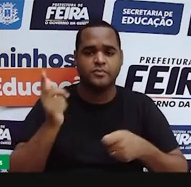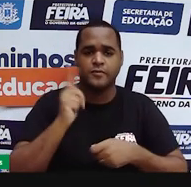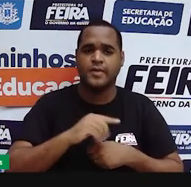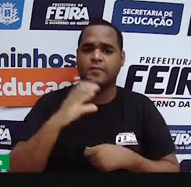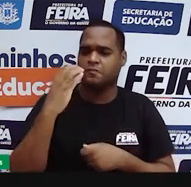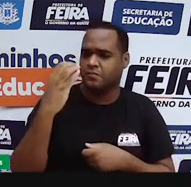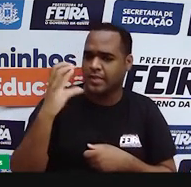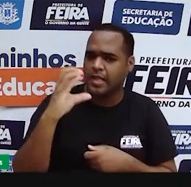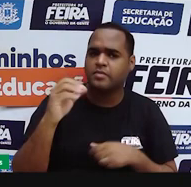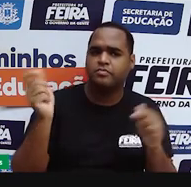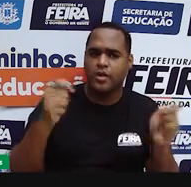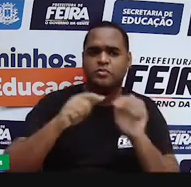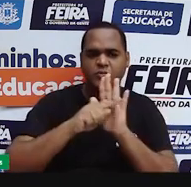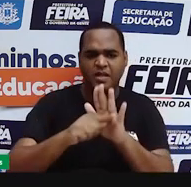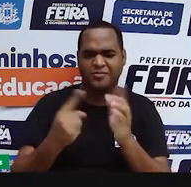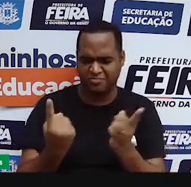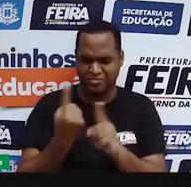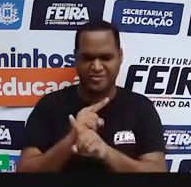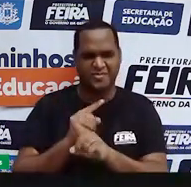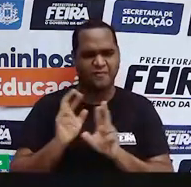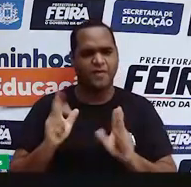não fazer o trabalho contrário, tá?